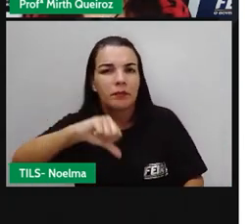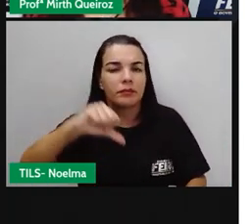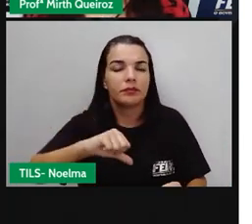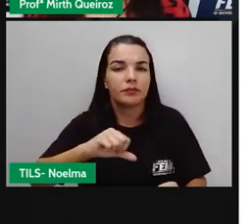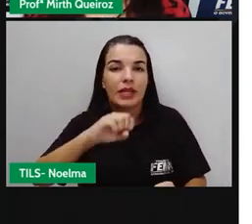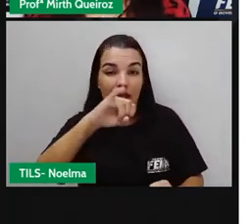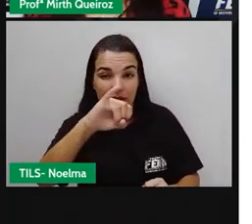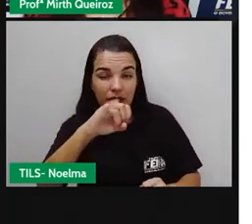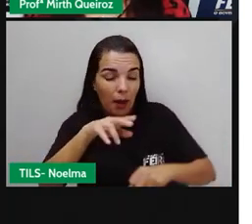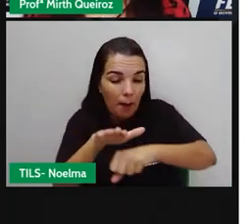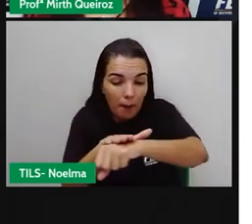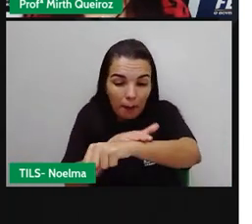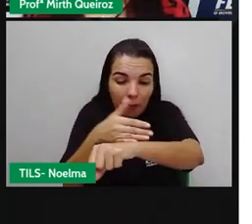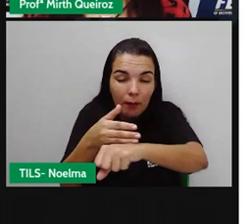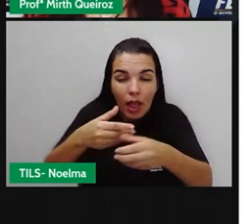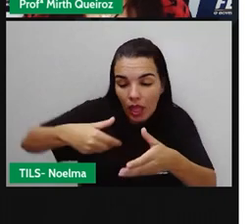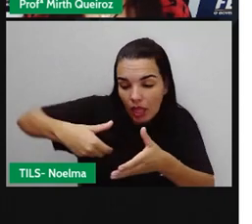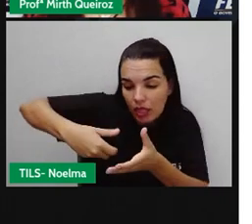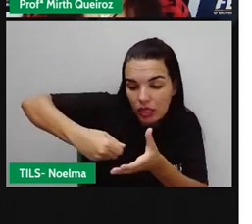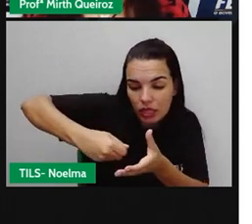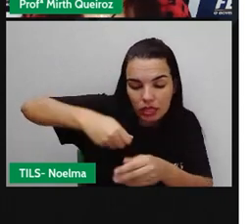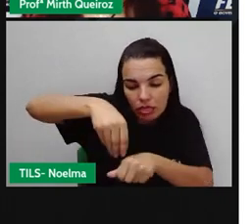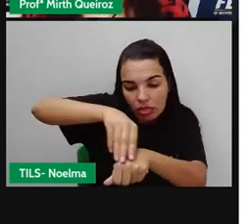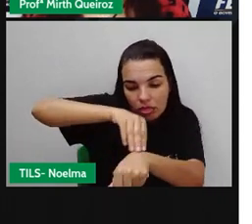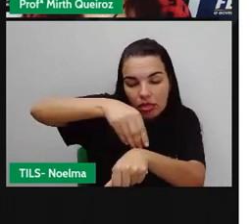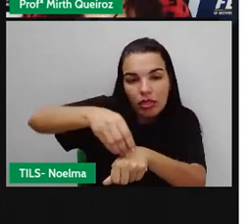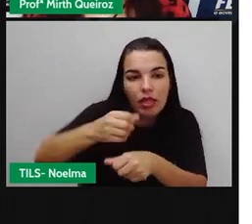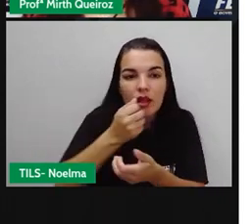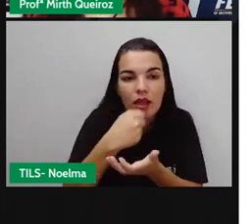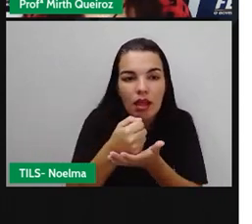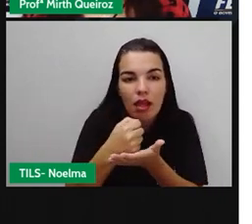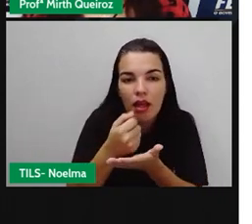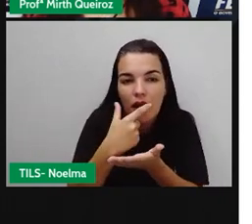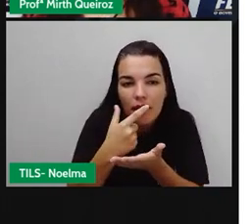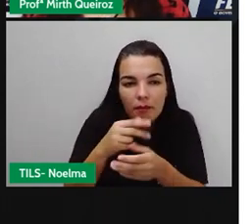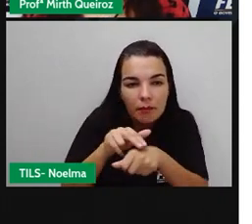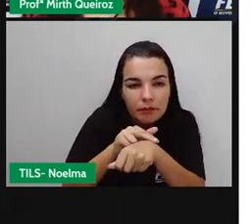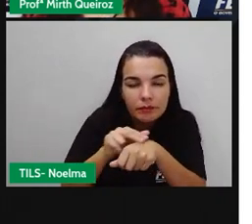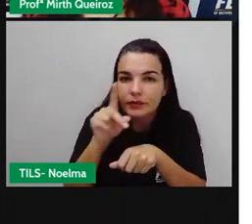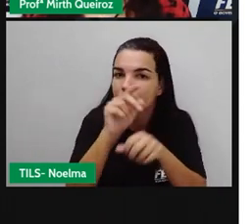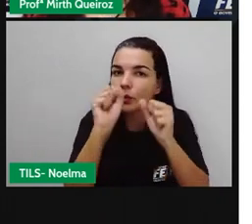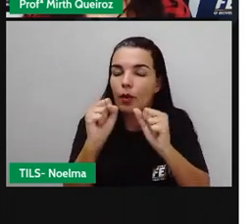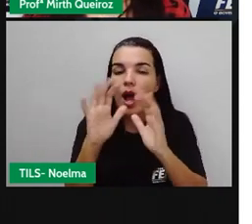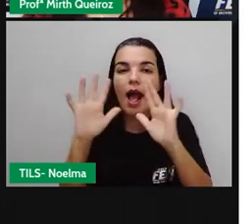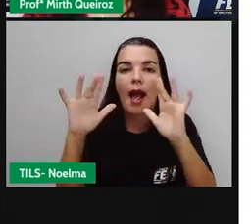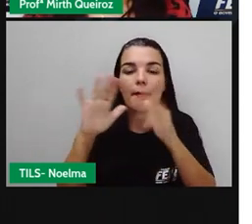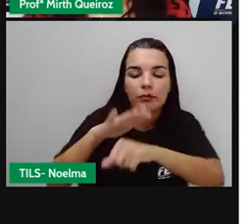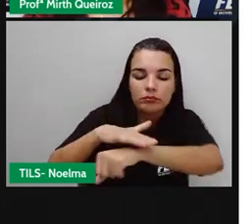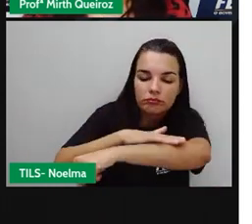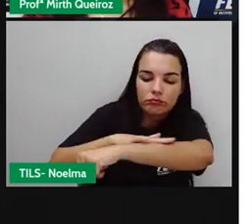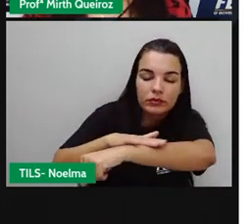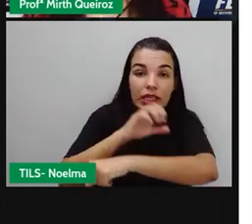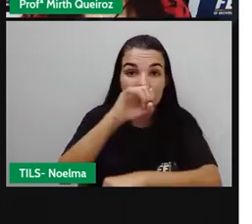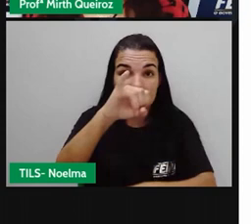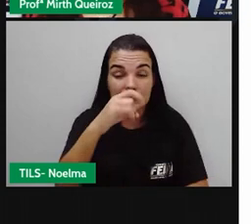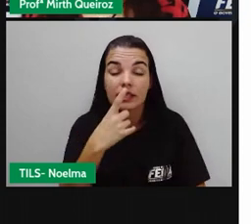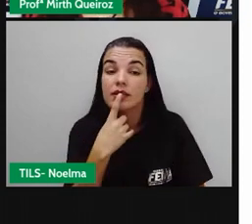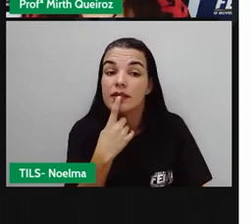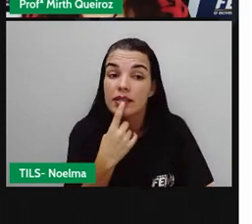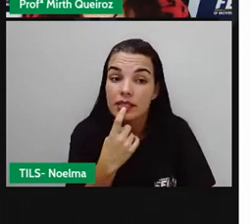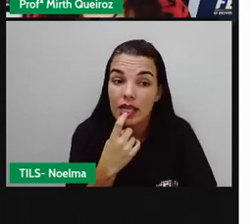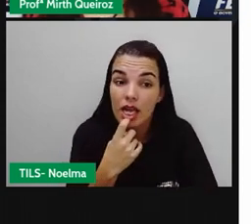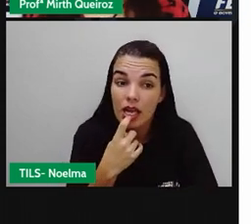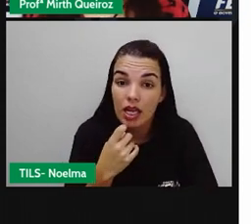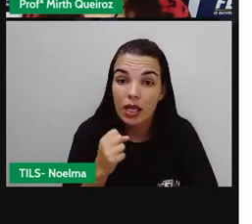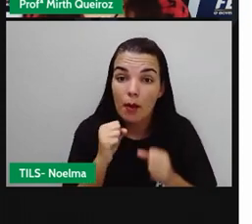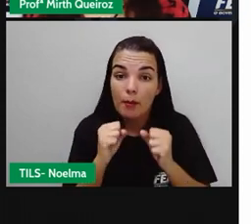pomadas sem ordem médica e nem toque nas lesões com as mãos. Se houver sangramento, faça